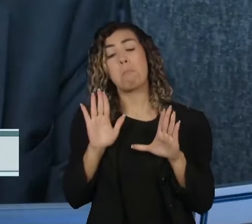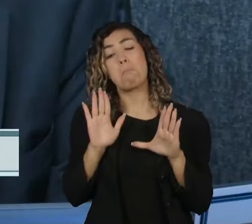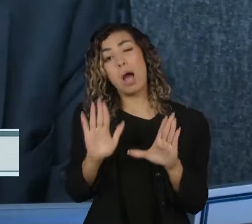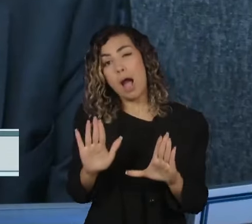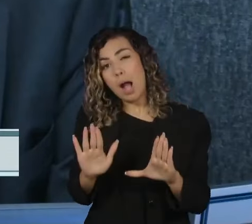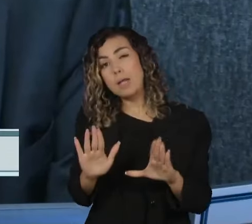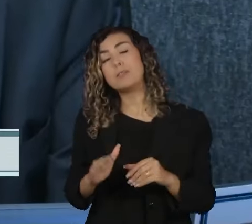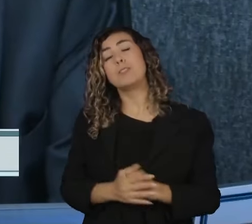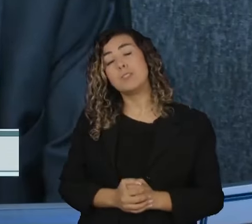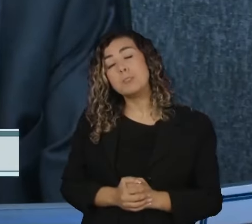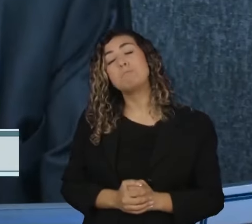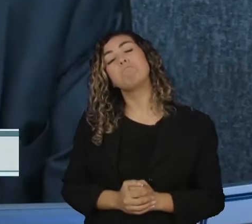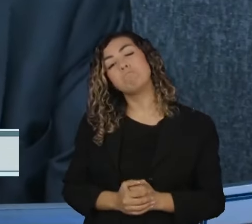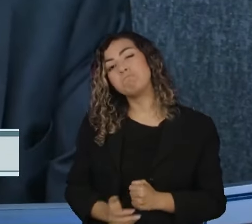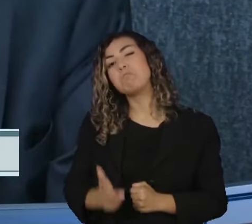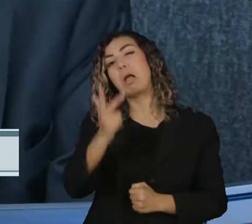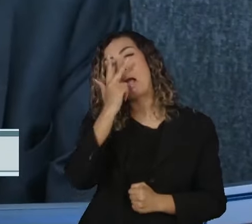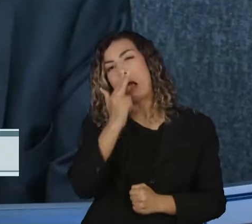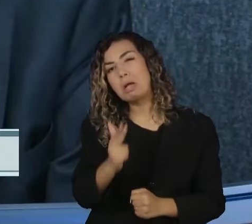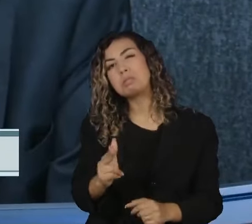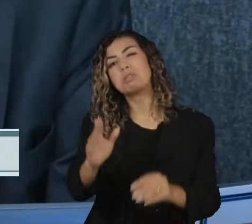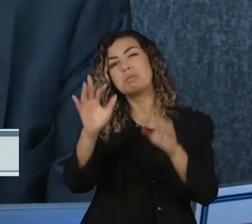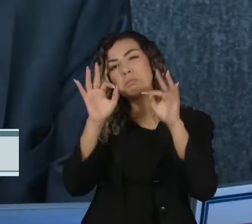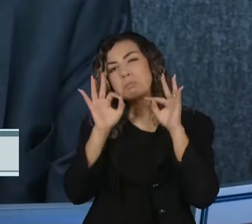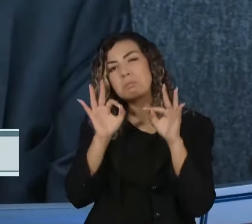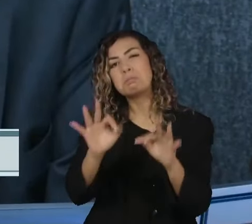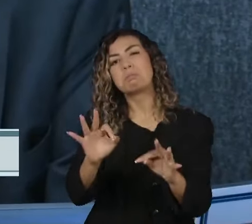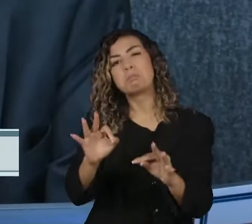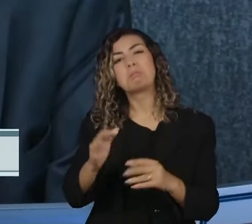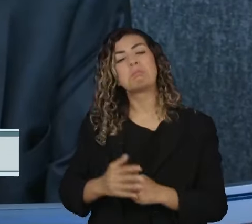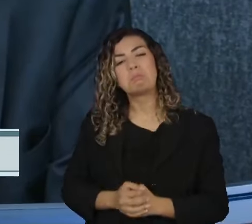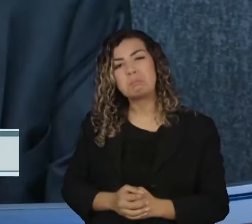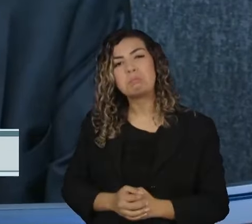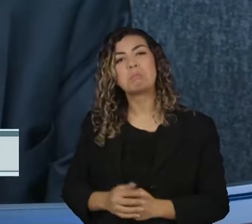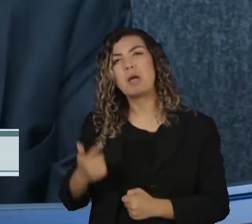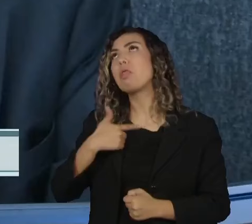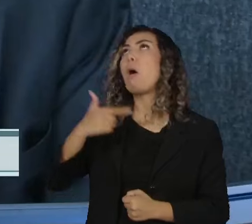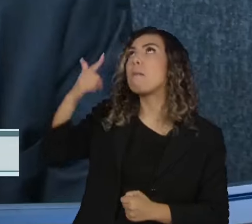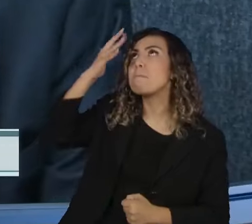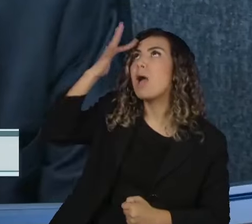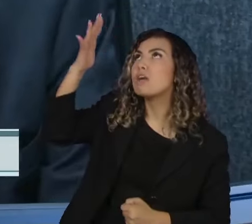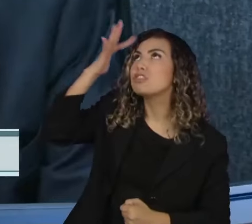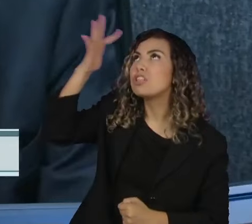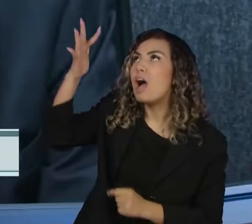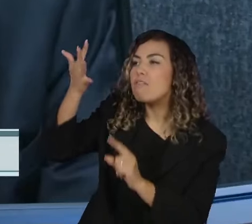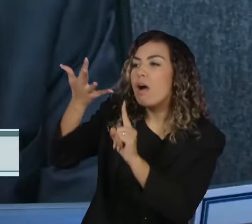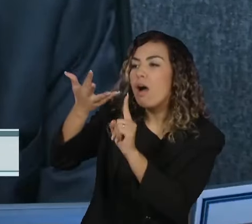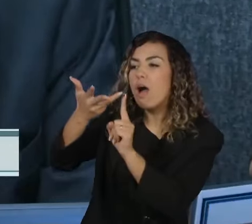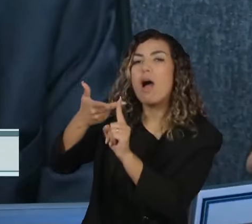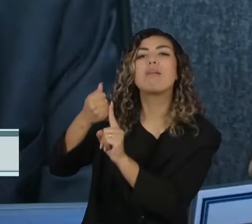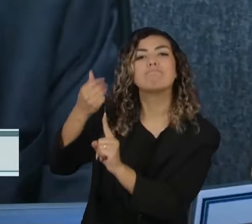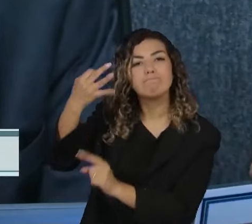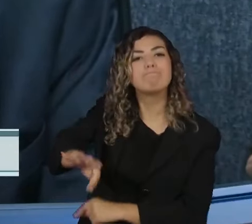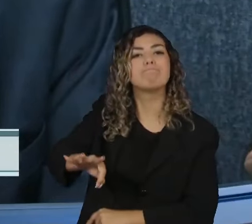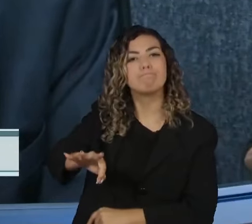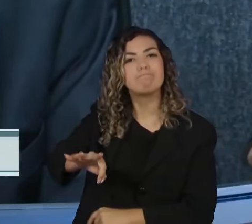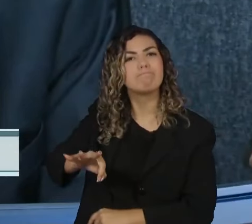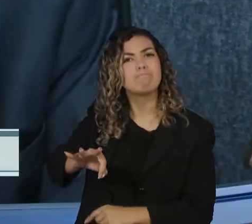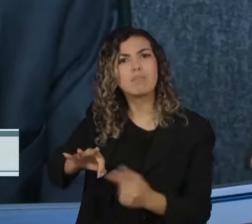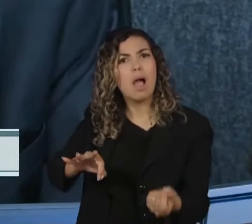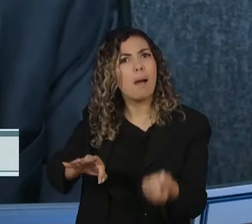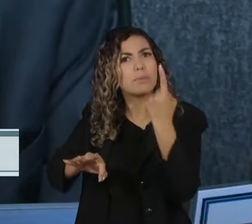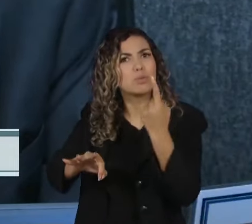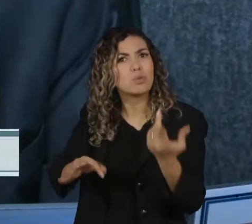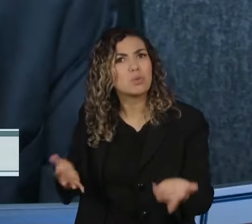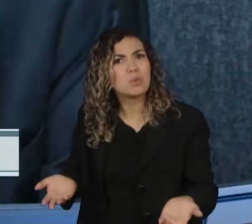que estivemos mais próximos do que imaginávamos do inimaginável. O que é